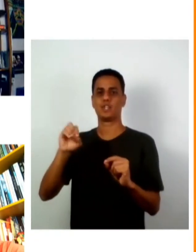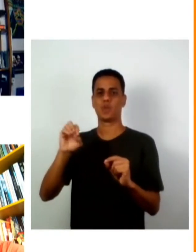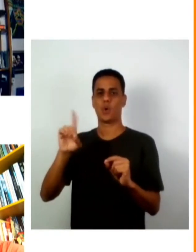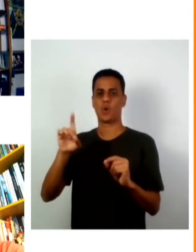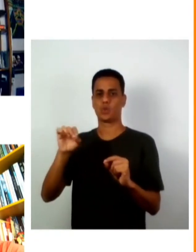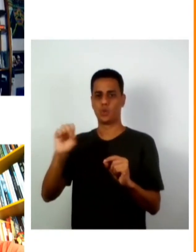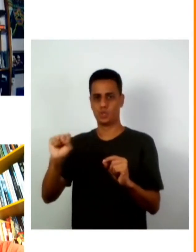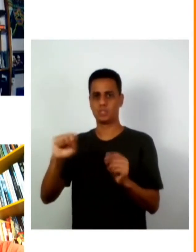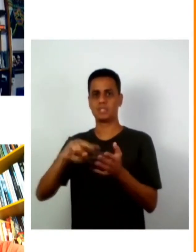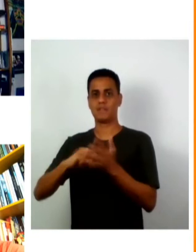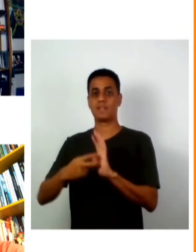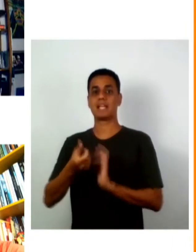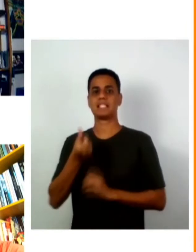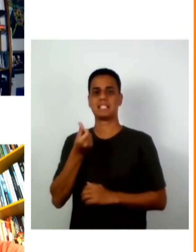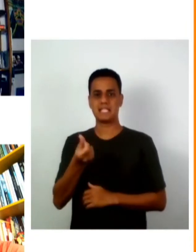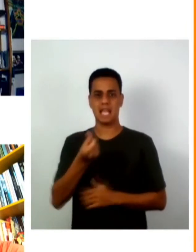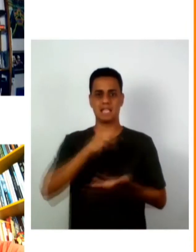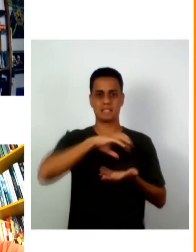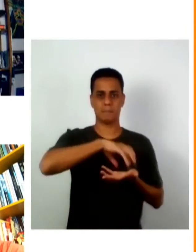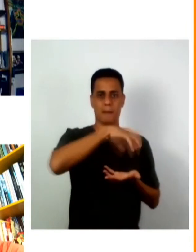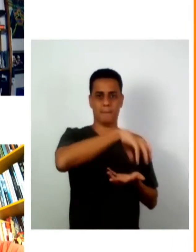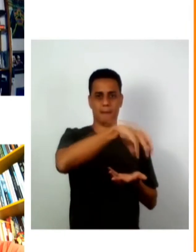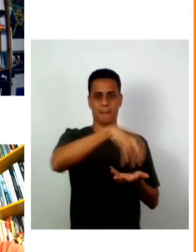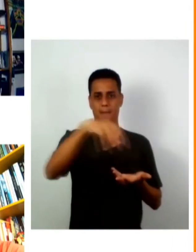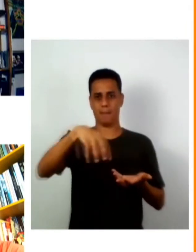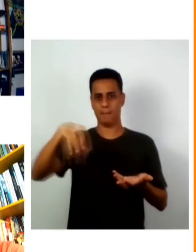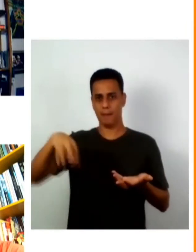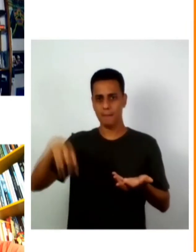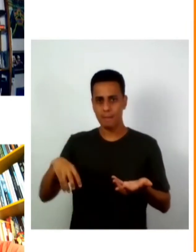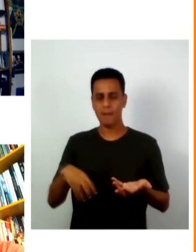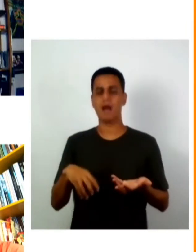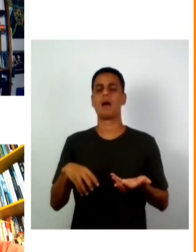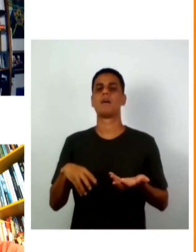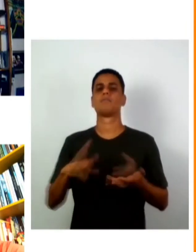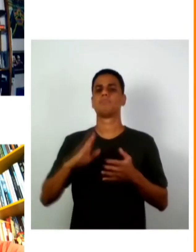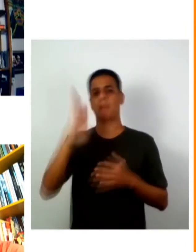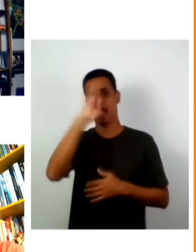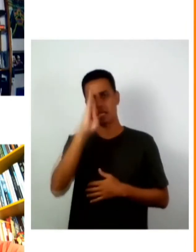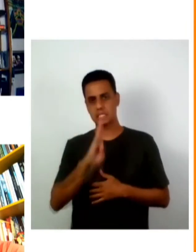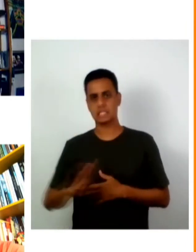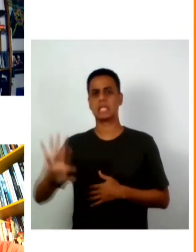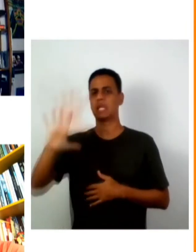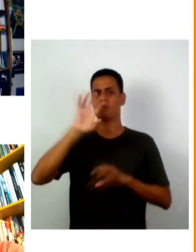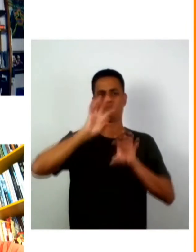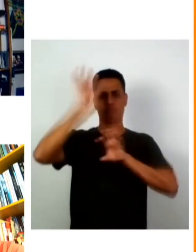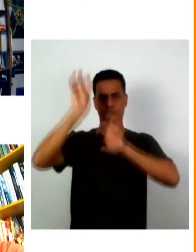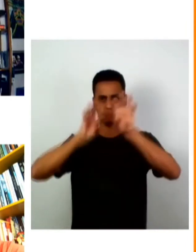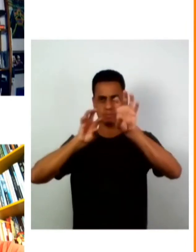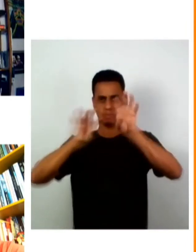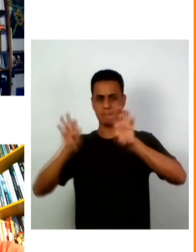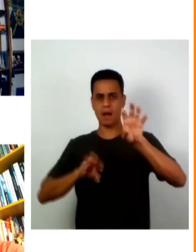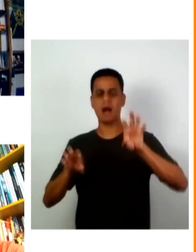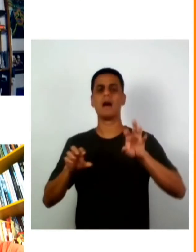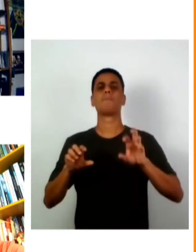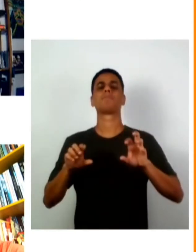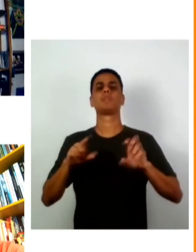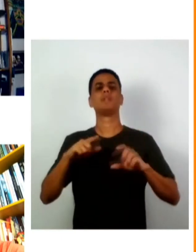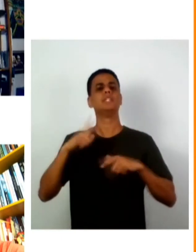negras em sua maioria espalhadas pelo Brasil e que tem feito um processo de